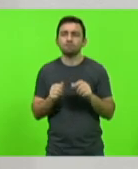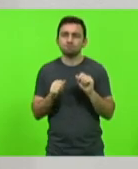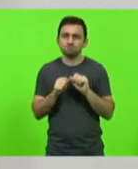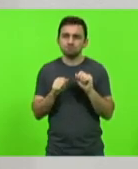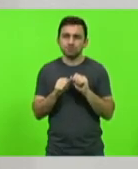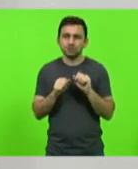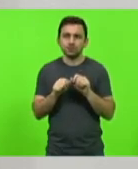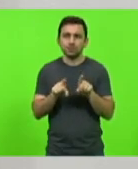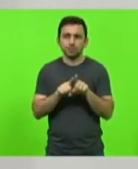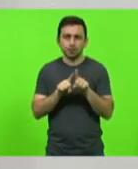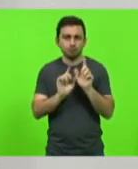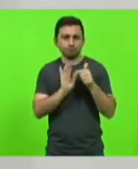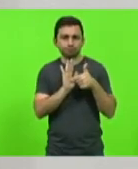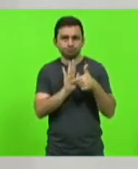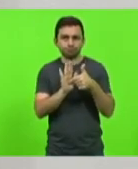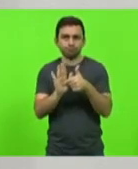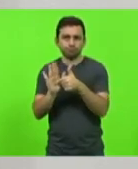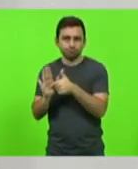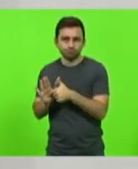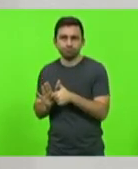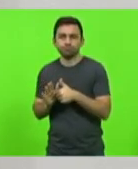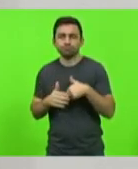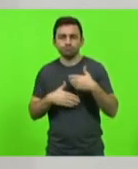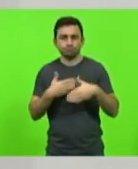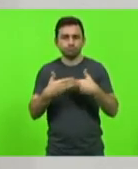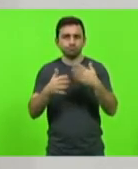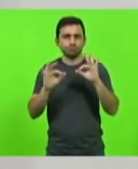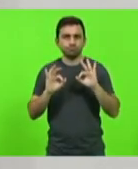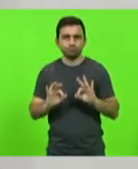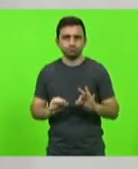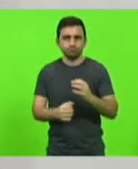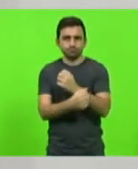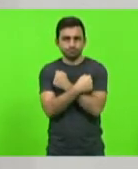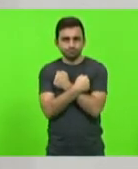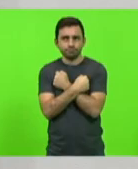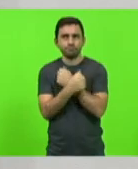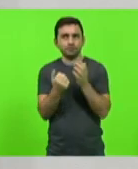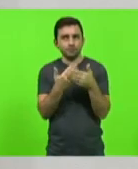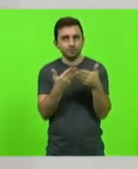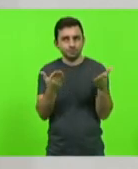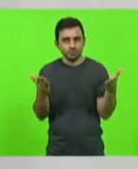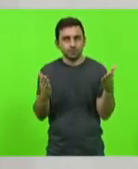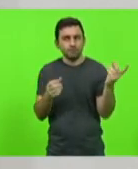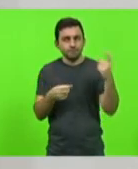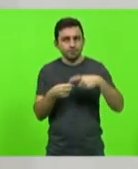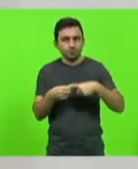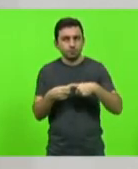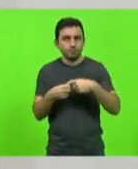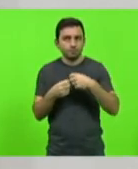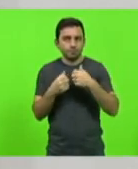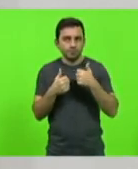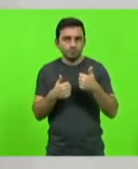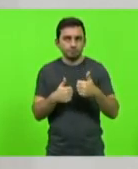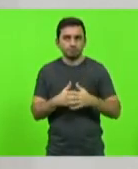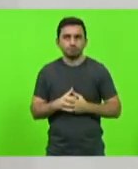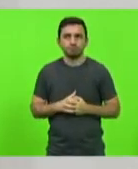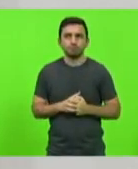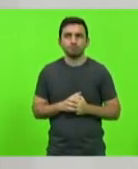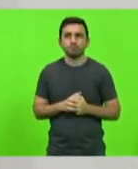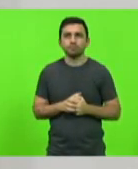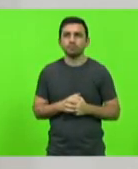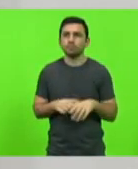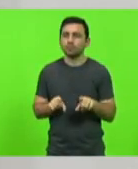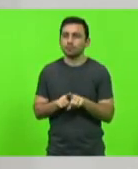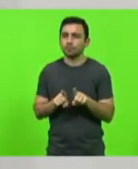exposições e também os encaminhamentos necessários. Um abraço para vocês, um bom retorno enquanto conosco. Também, senhor